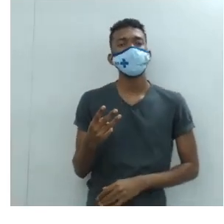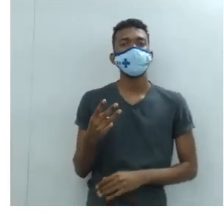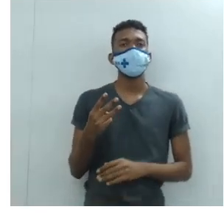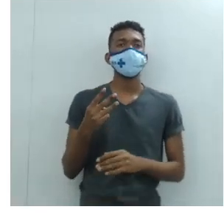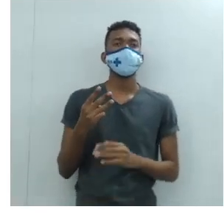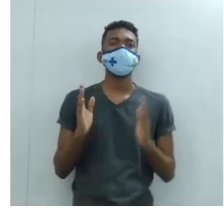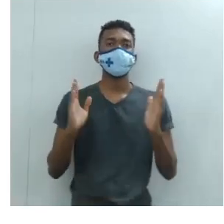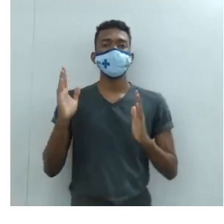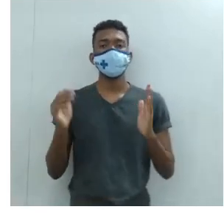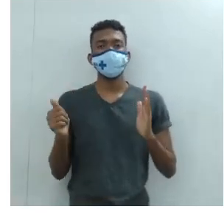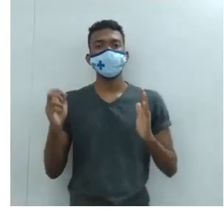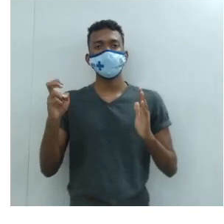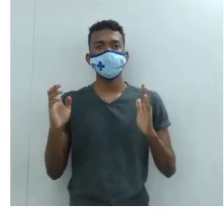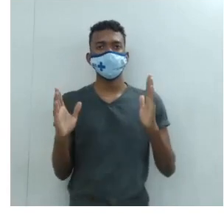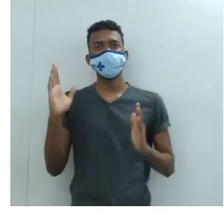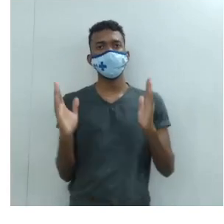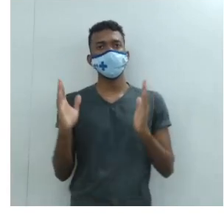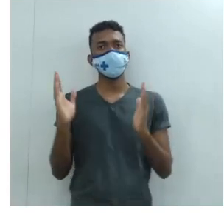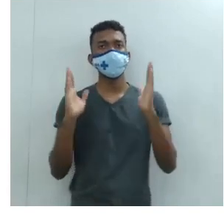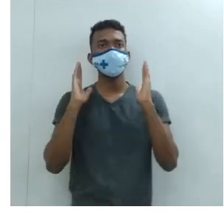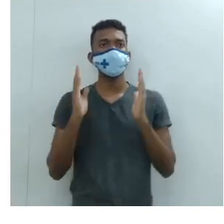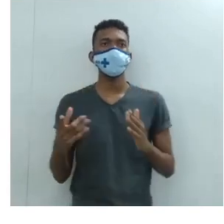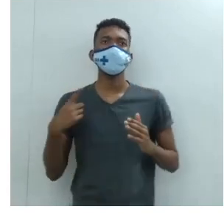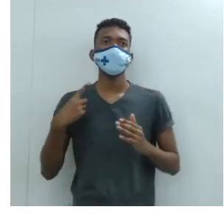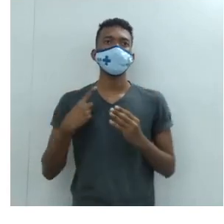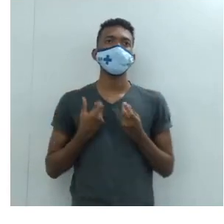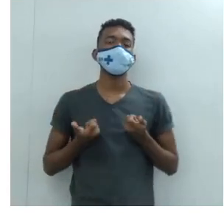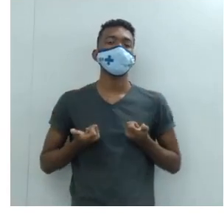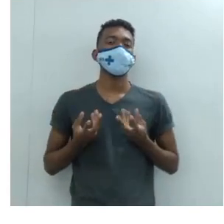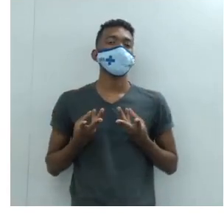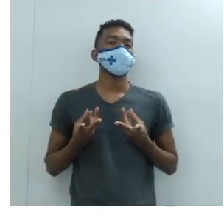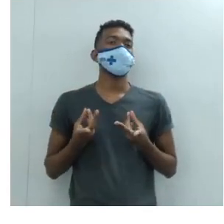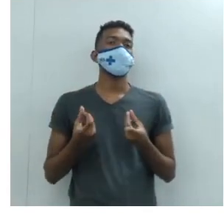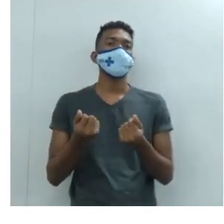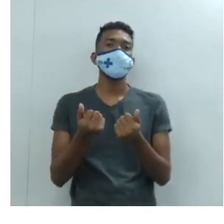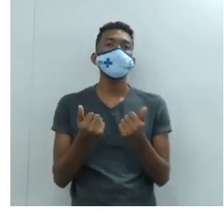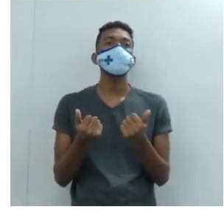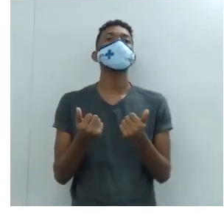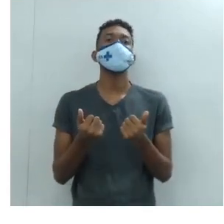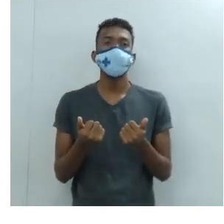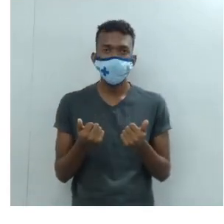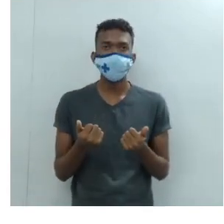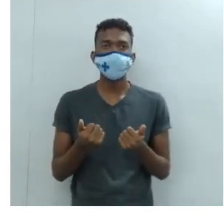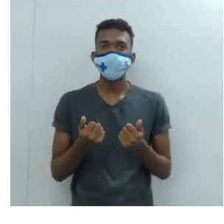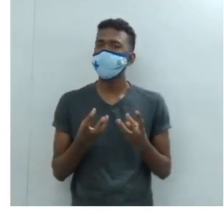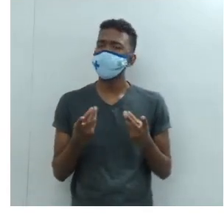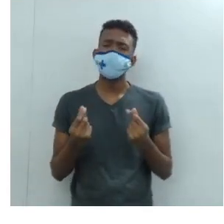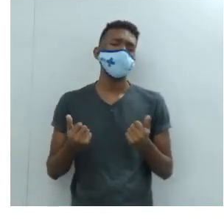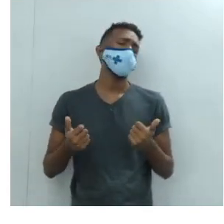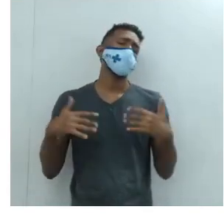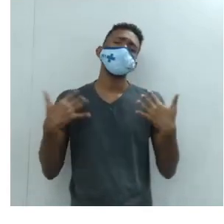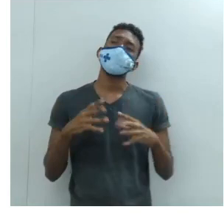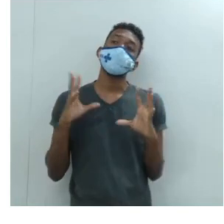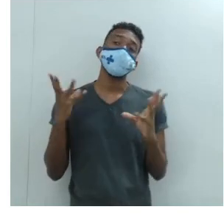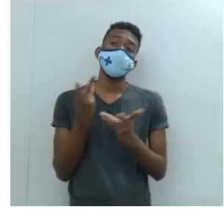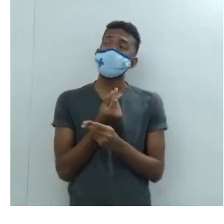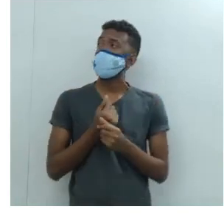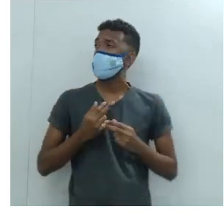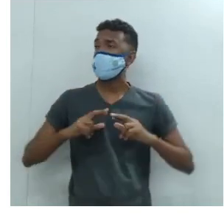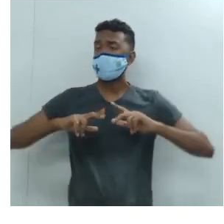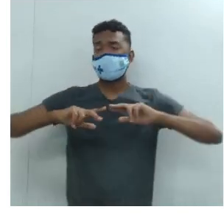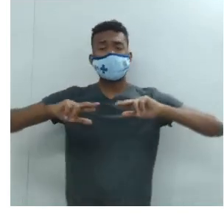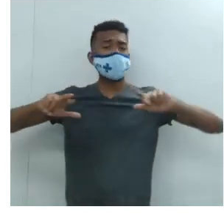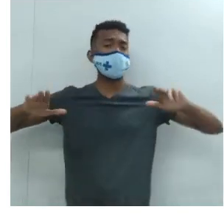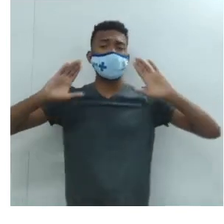uma quantidade infinita de obras de arte. Uma quantidade infinita de obras de arte, né? Então na